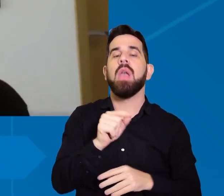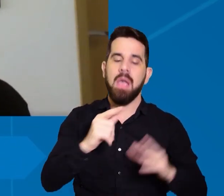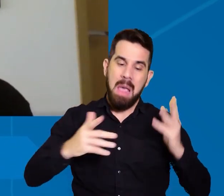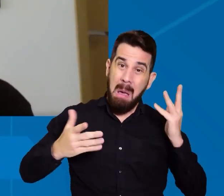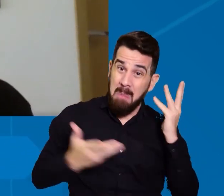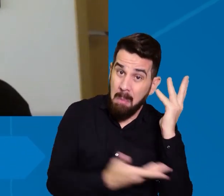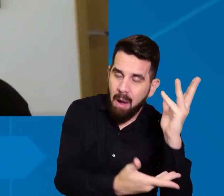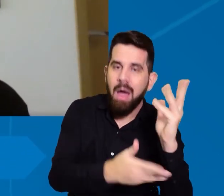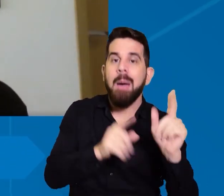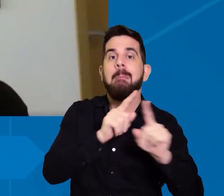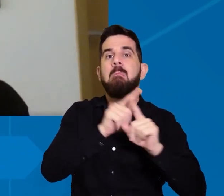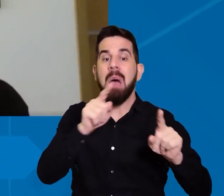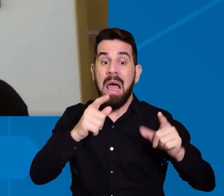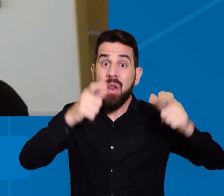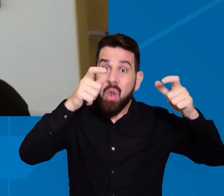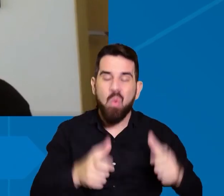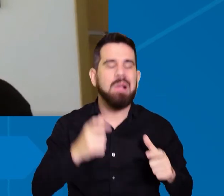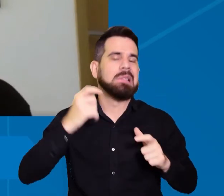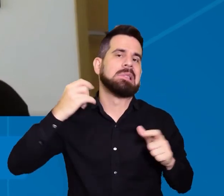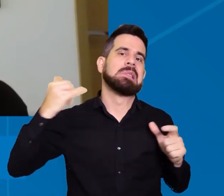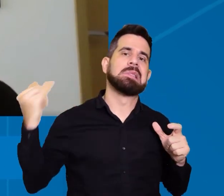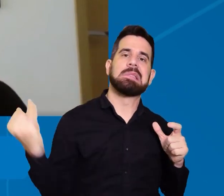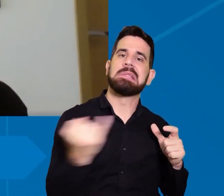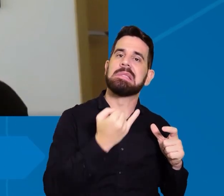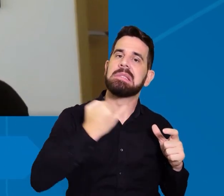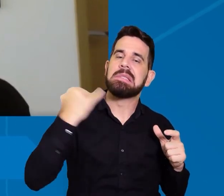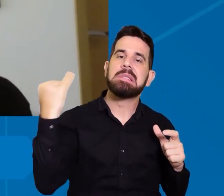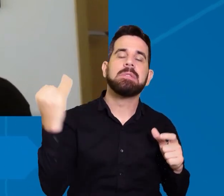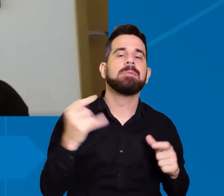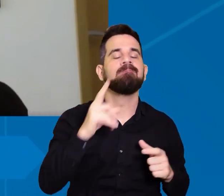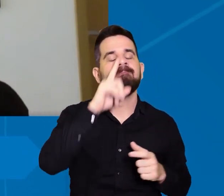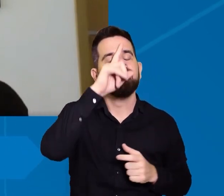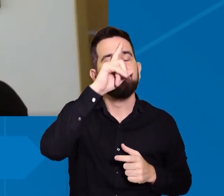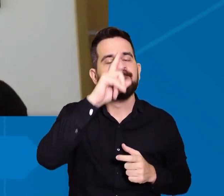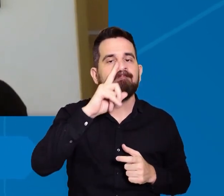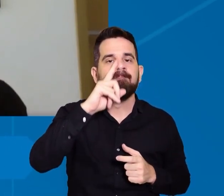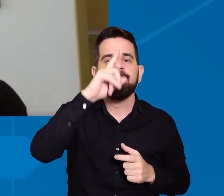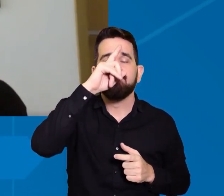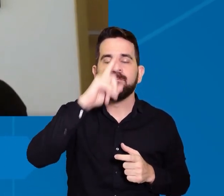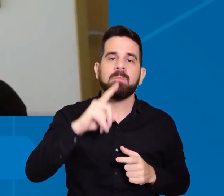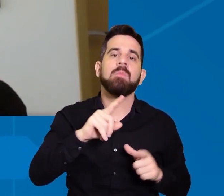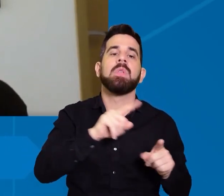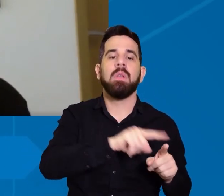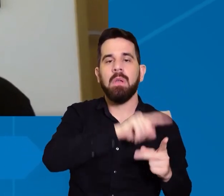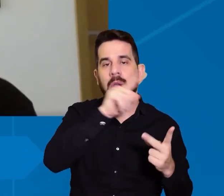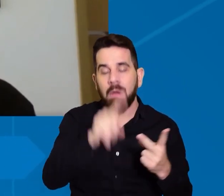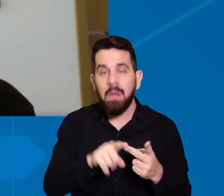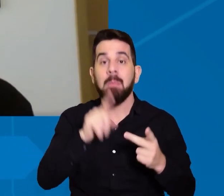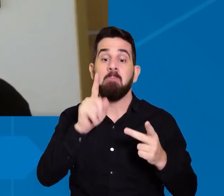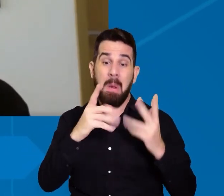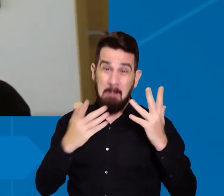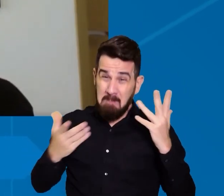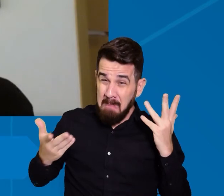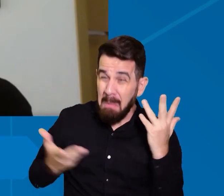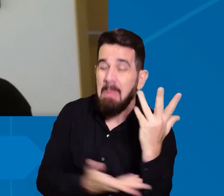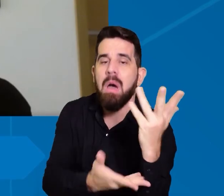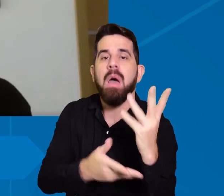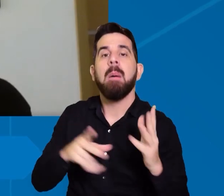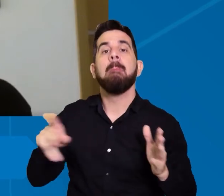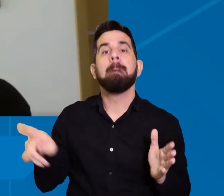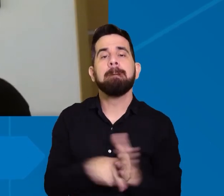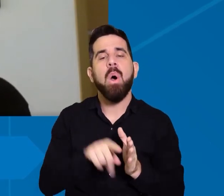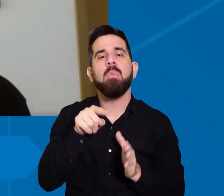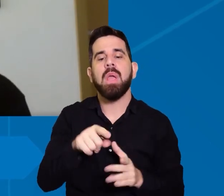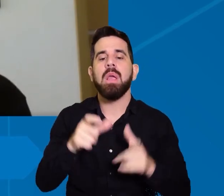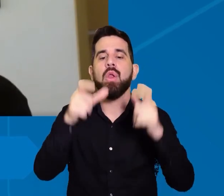que é uma área muito importante para a conservação dos solos foi desmatado em uma área de reserva legal que é